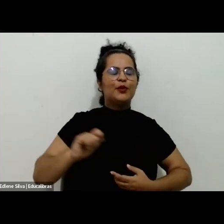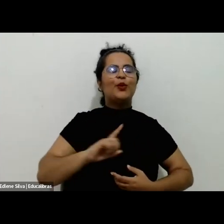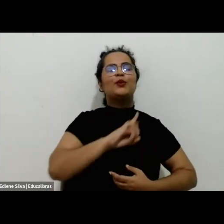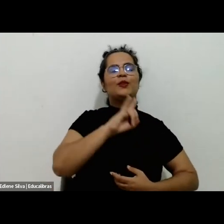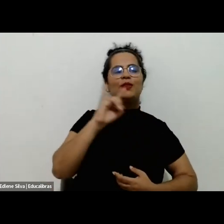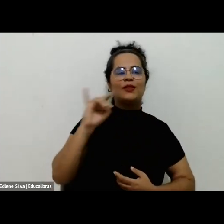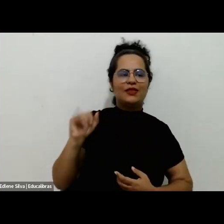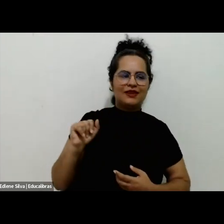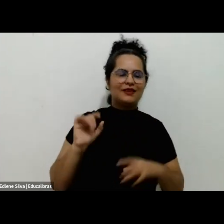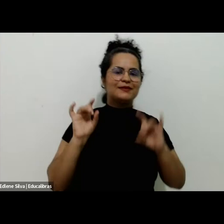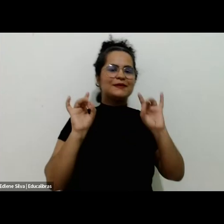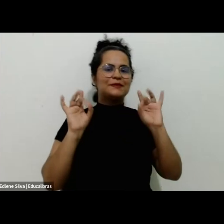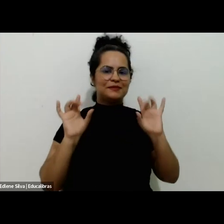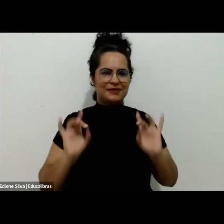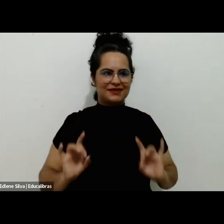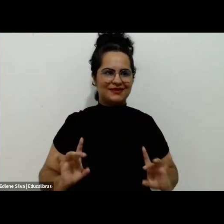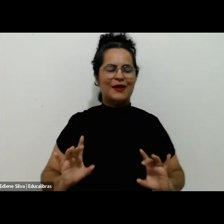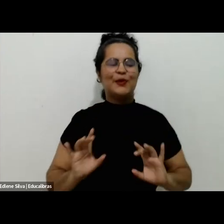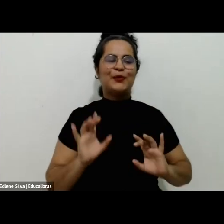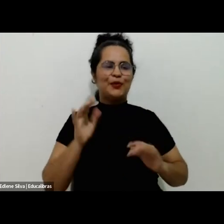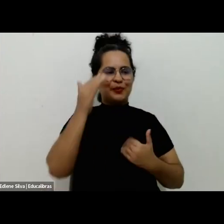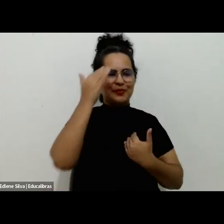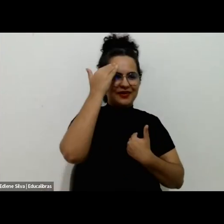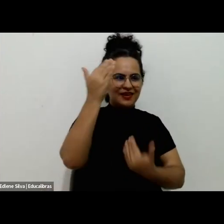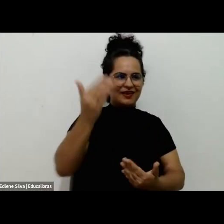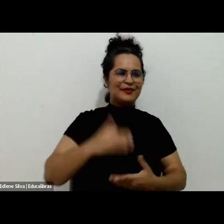cada vez mais especial nesse sentido. Muito obrigado.